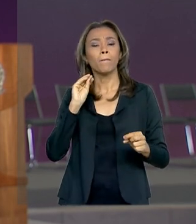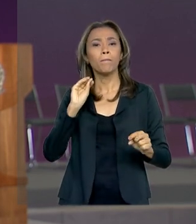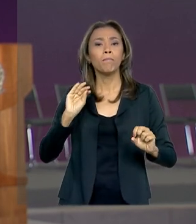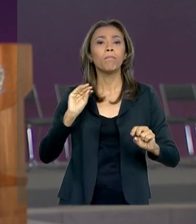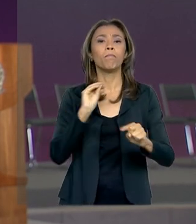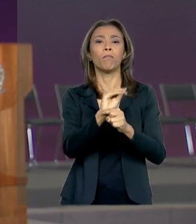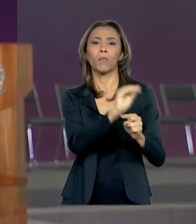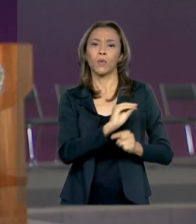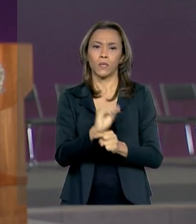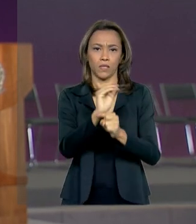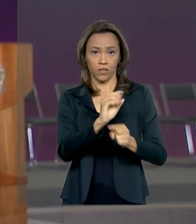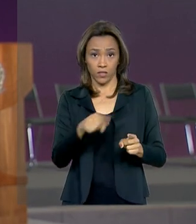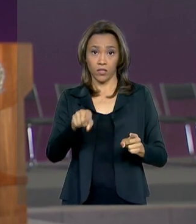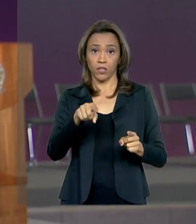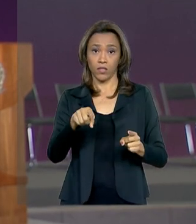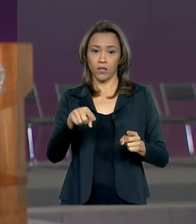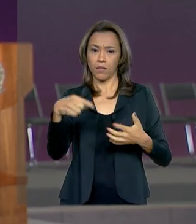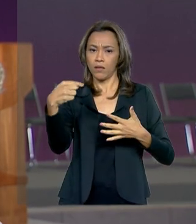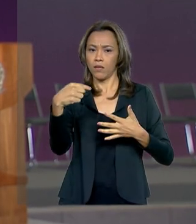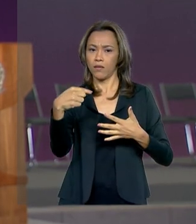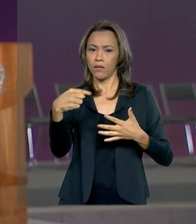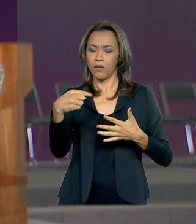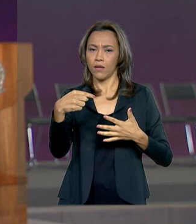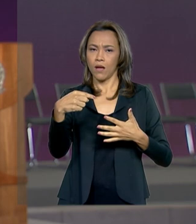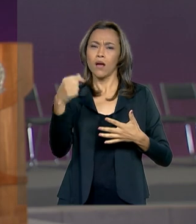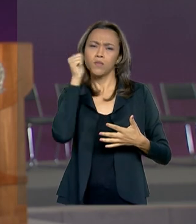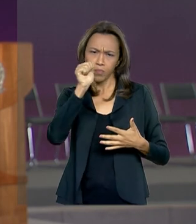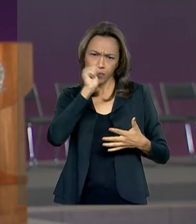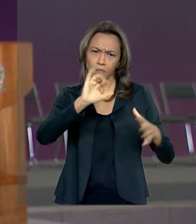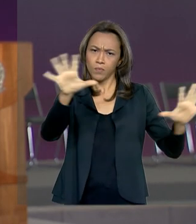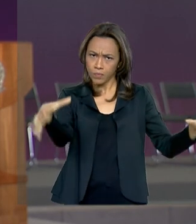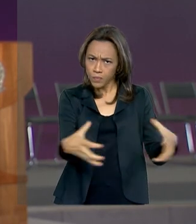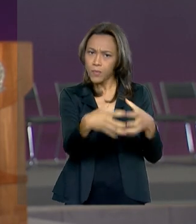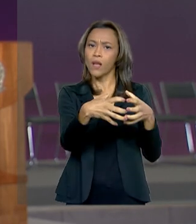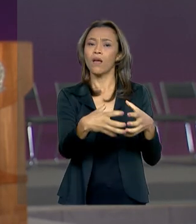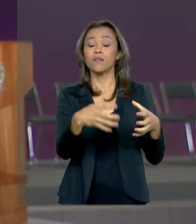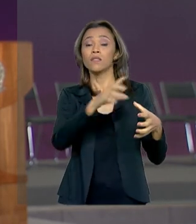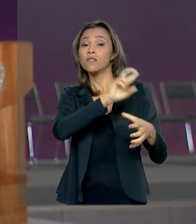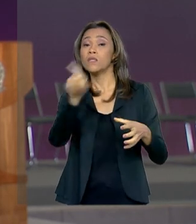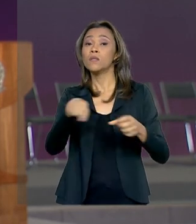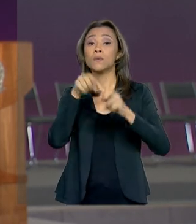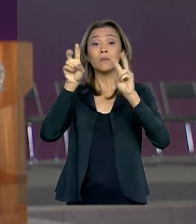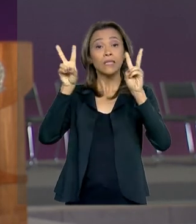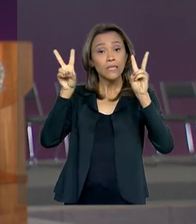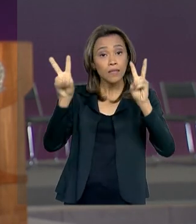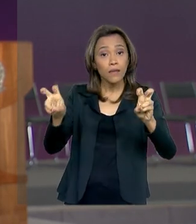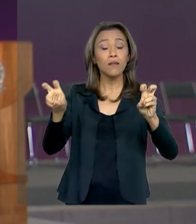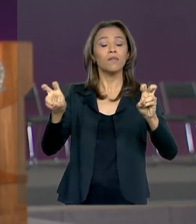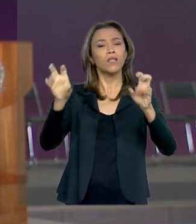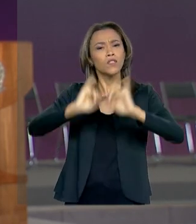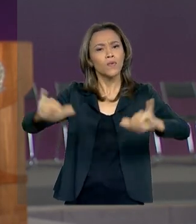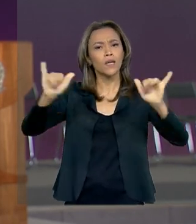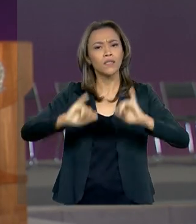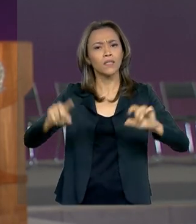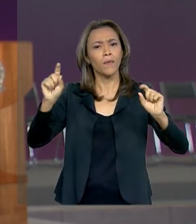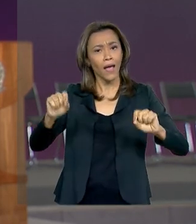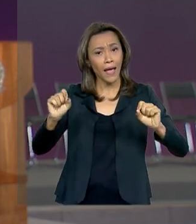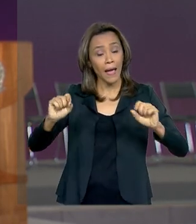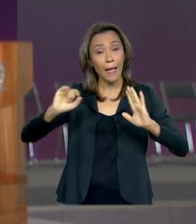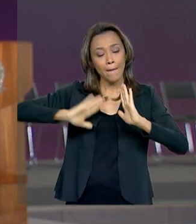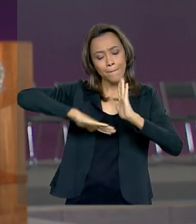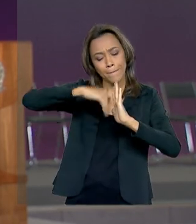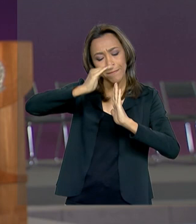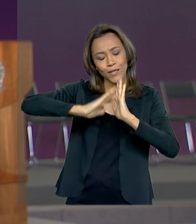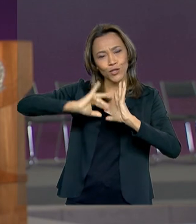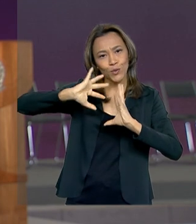ações aí, para proteger as mulheres. E o tema da campanha este ano será Pinte o Mundo de